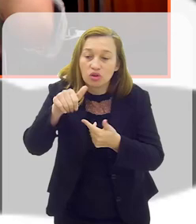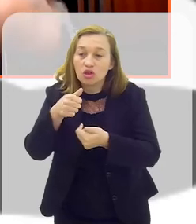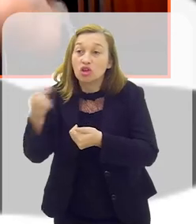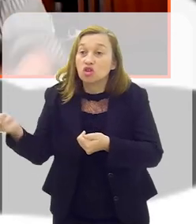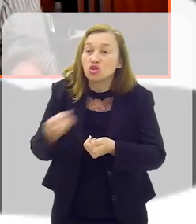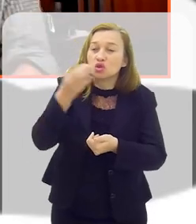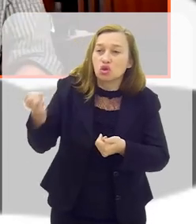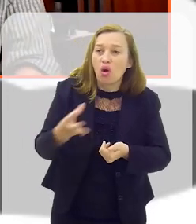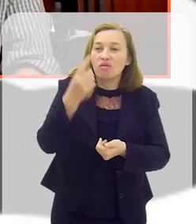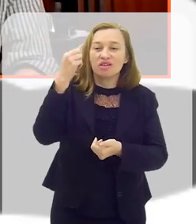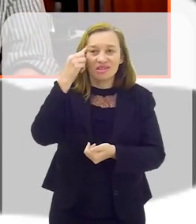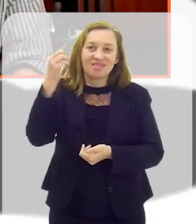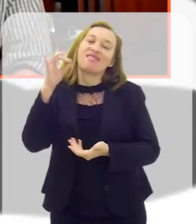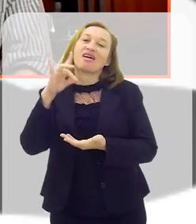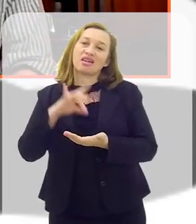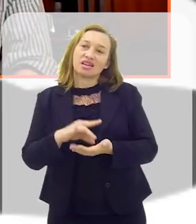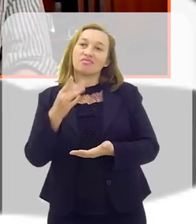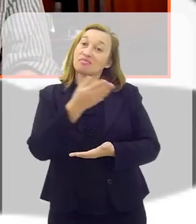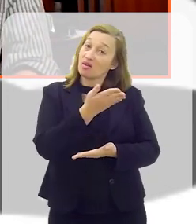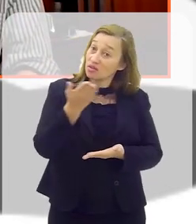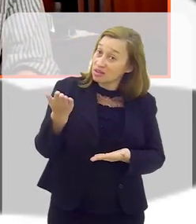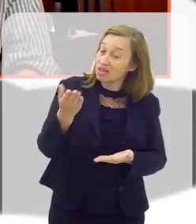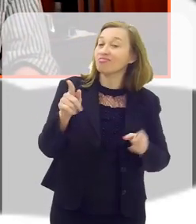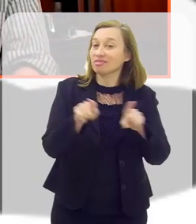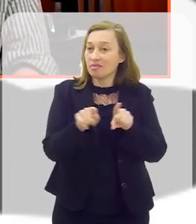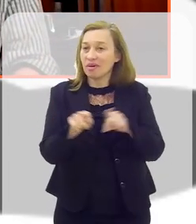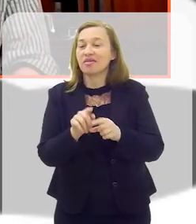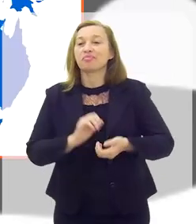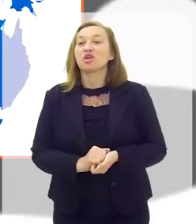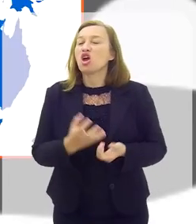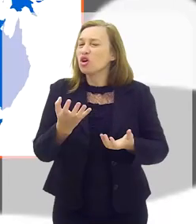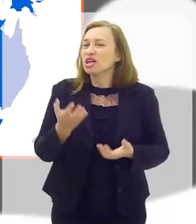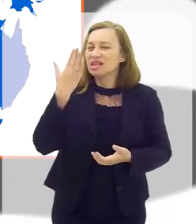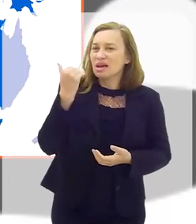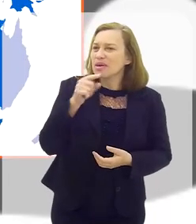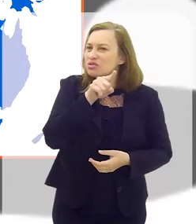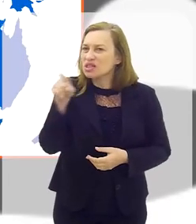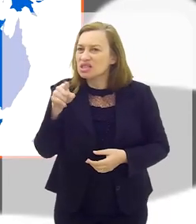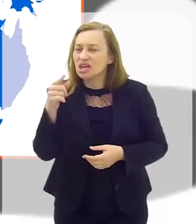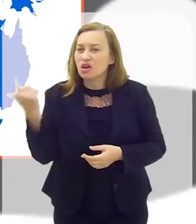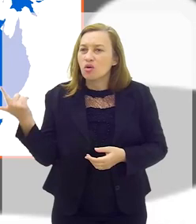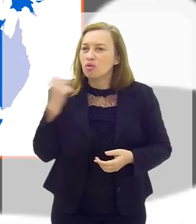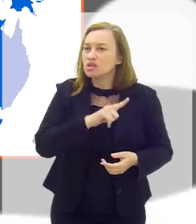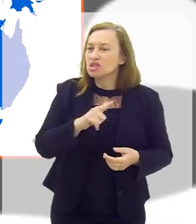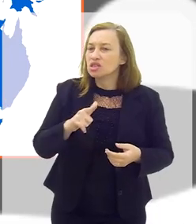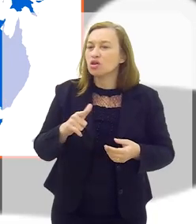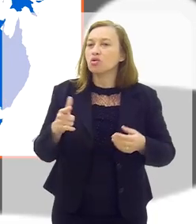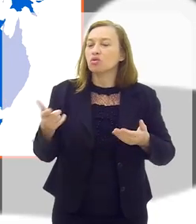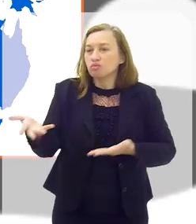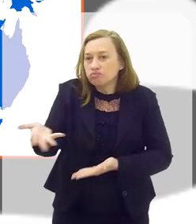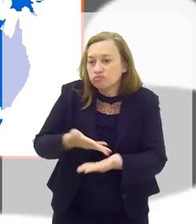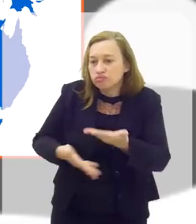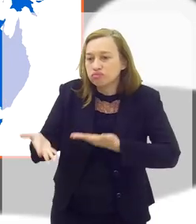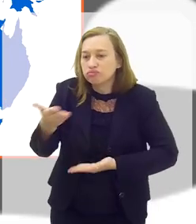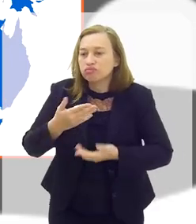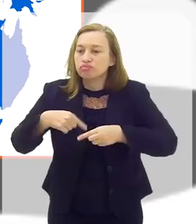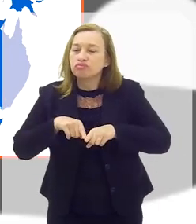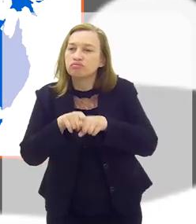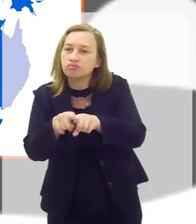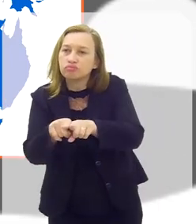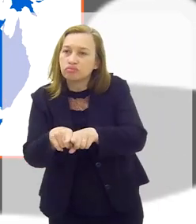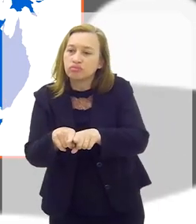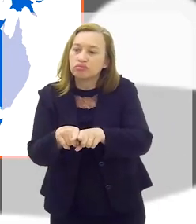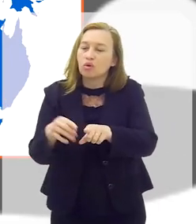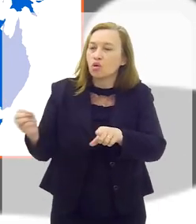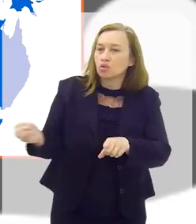novas ideias, na realidade, para você também. Eu queria saber se você já conseguiu novos parceiros para esses seminários,